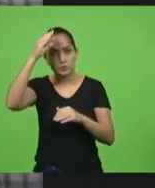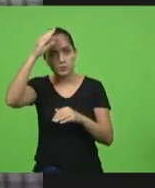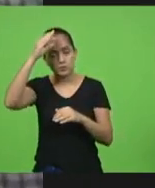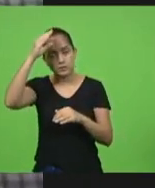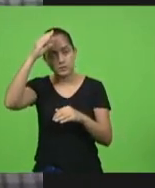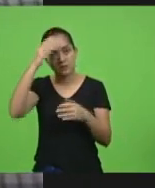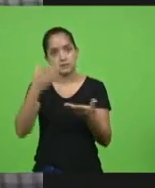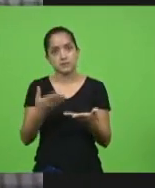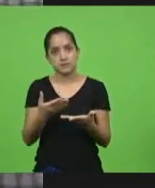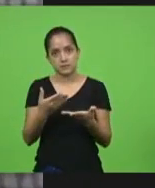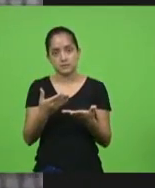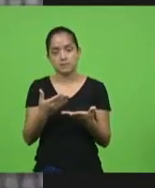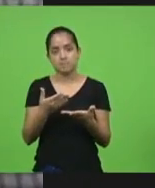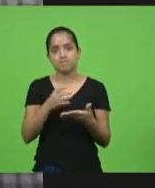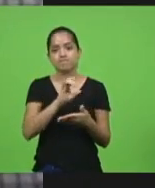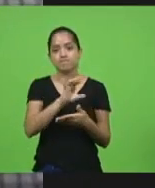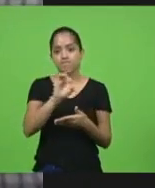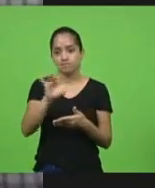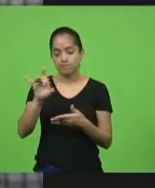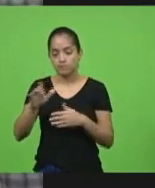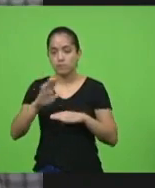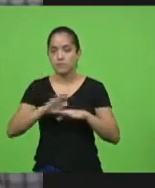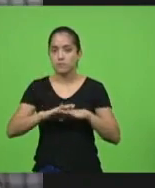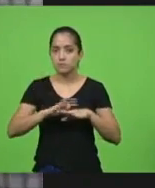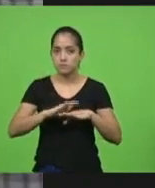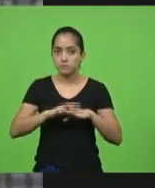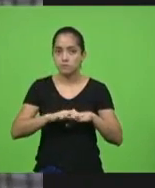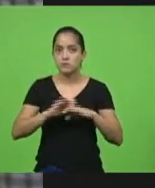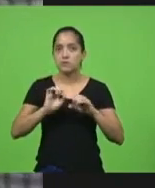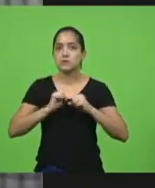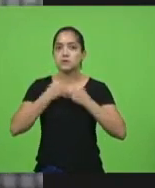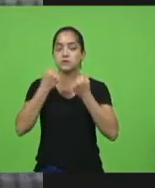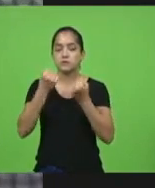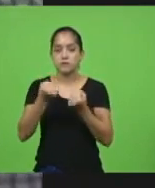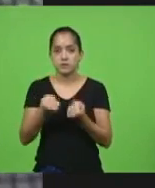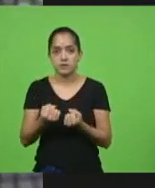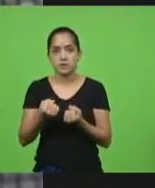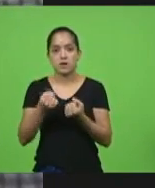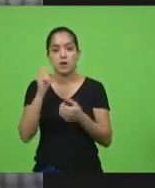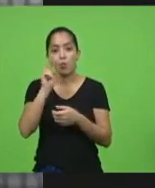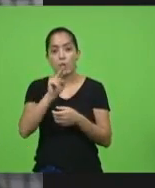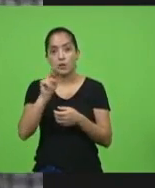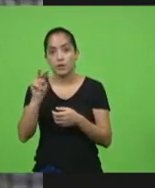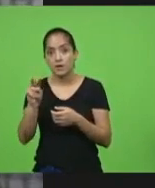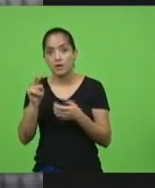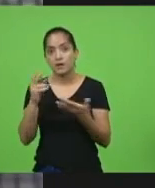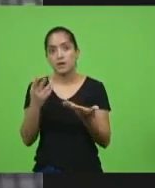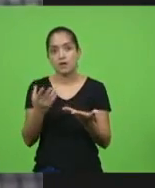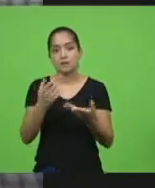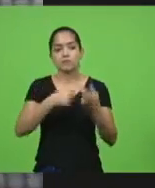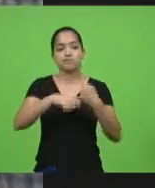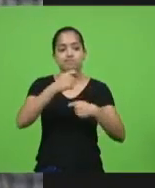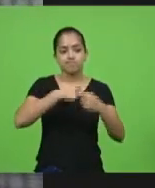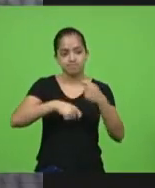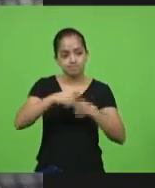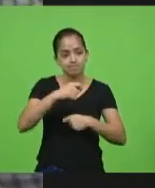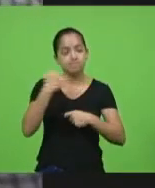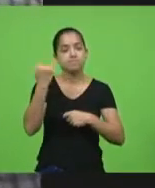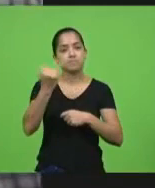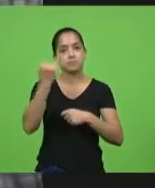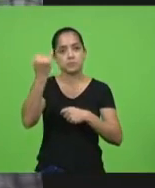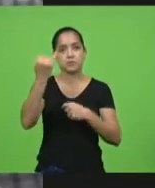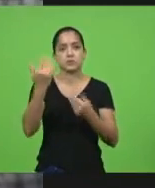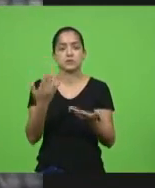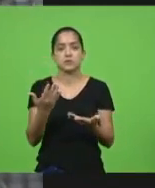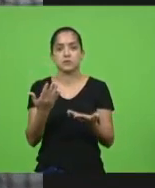fazermos cada um a nossa parte. Nós temos que olhar para a economia do país, para a economia do